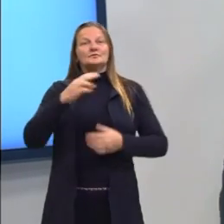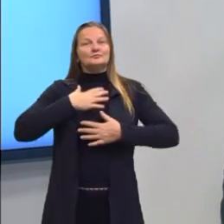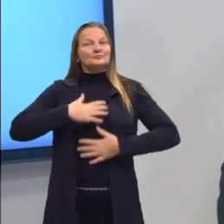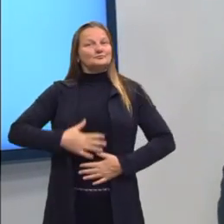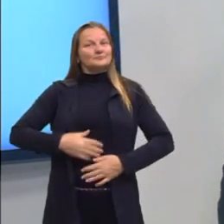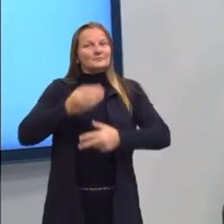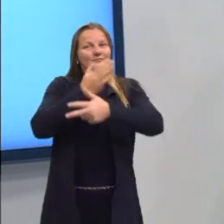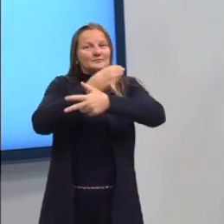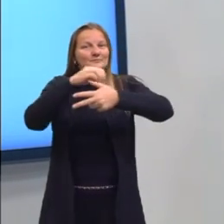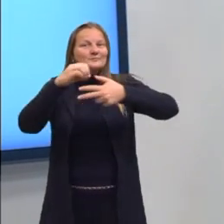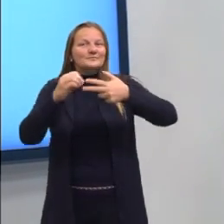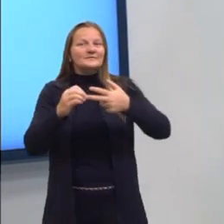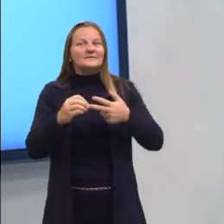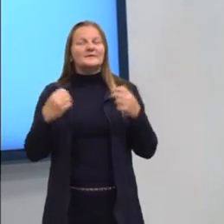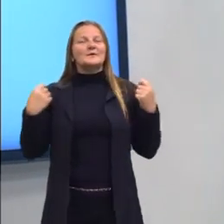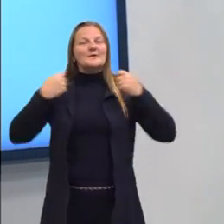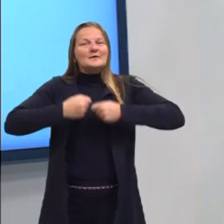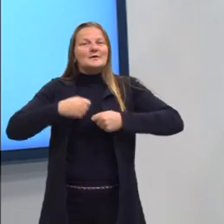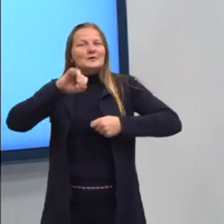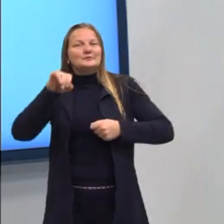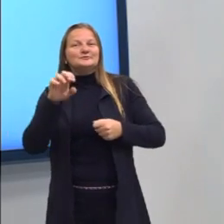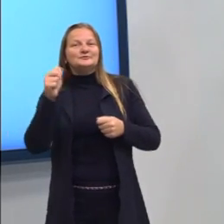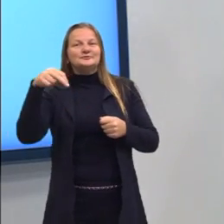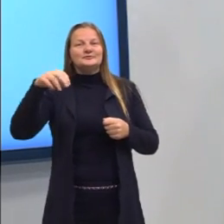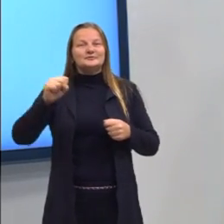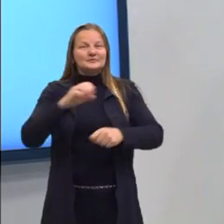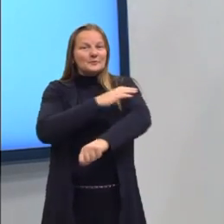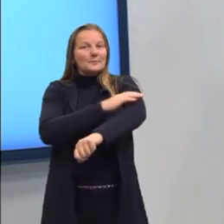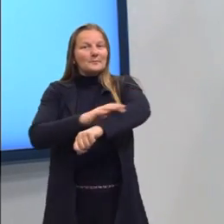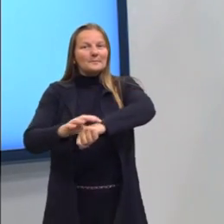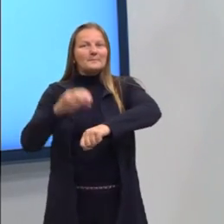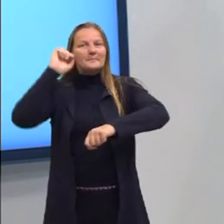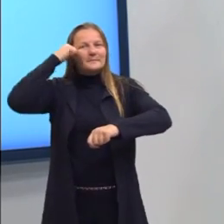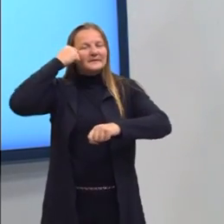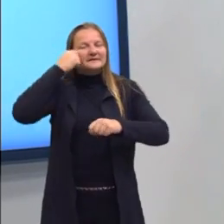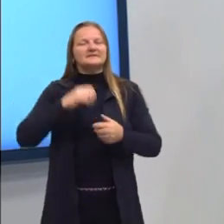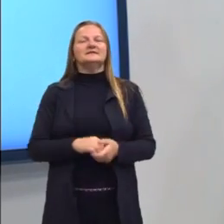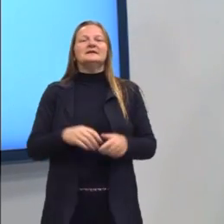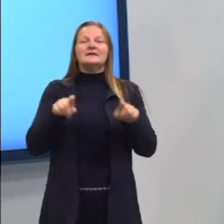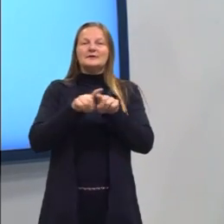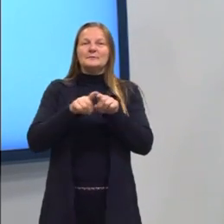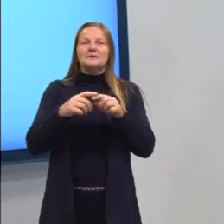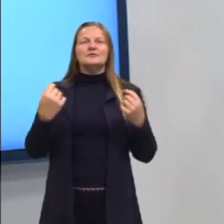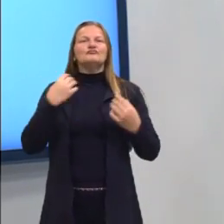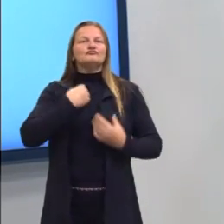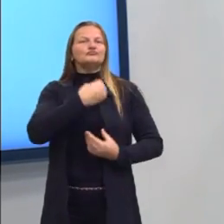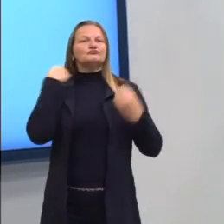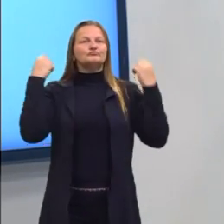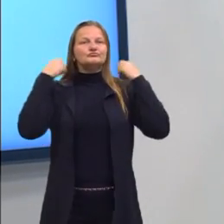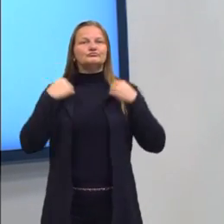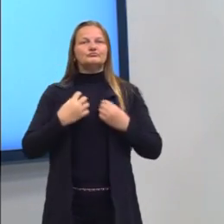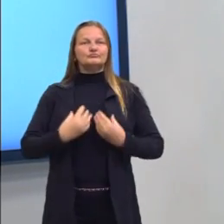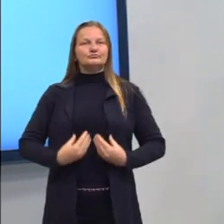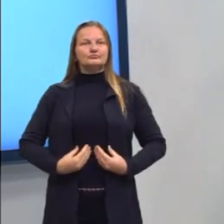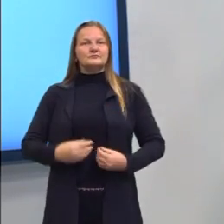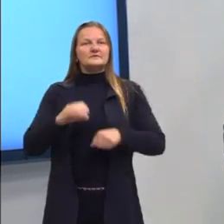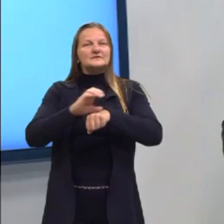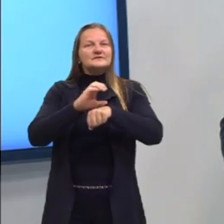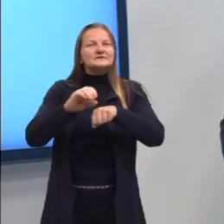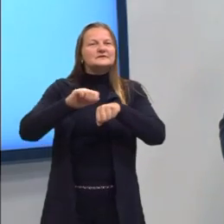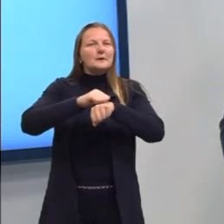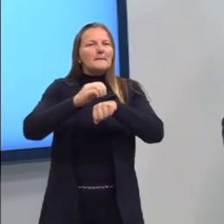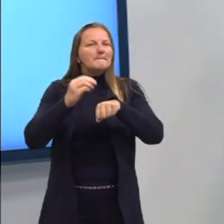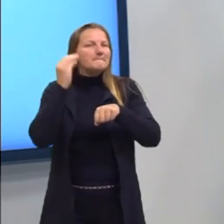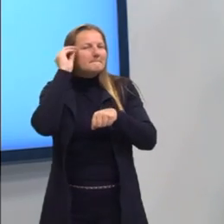camiseta do pré-enem, uma jaqueta jeans com as mangas pretas em moletom e uma em sharp também nas cores cinza e